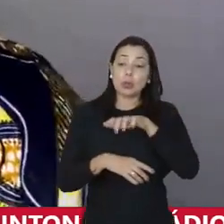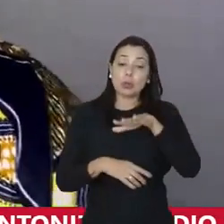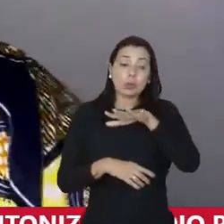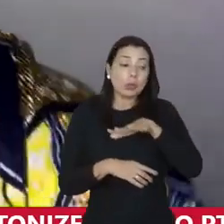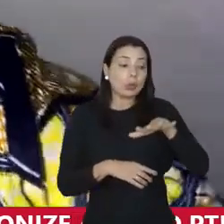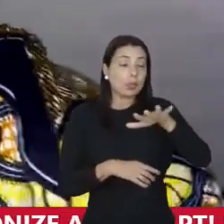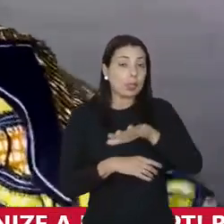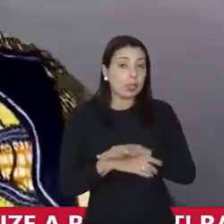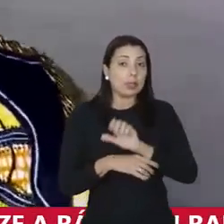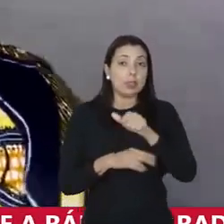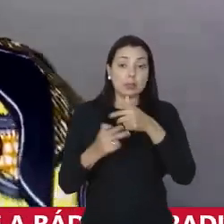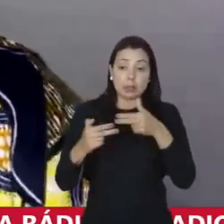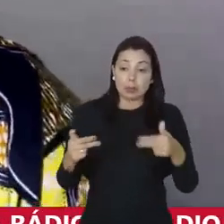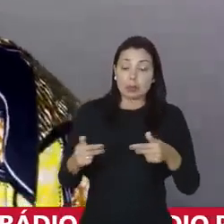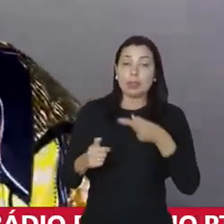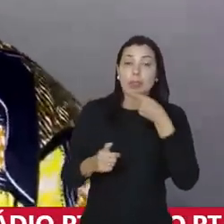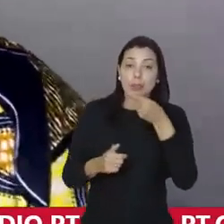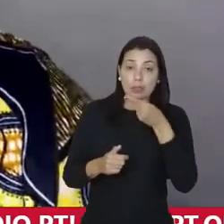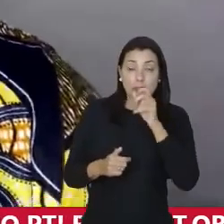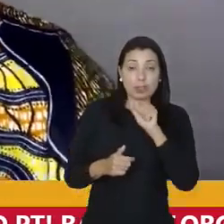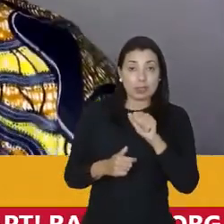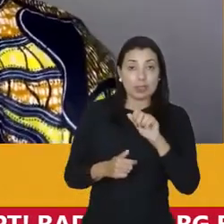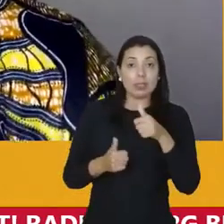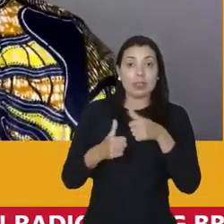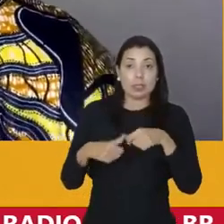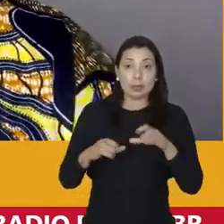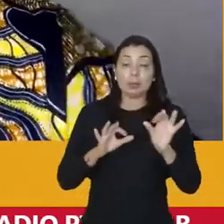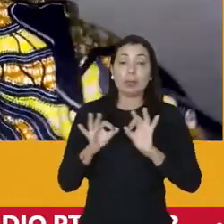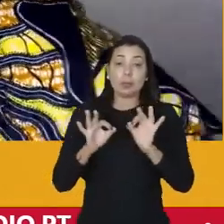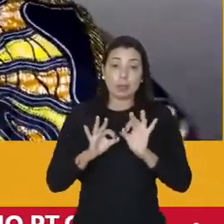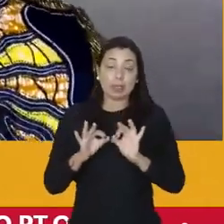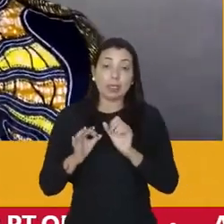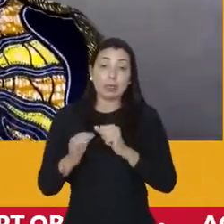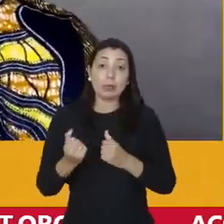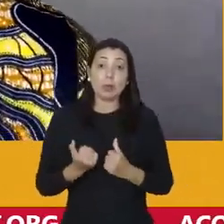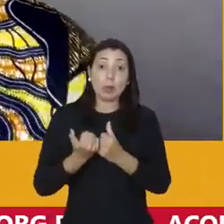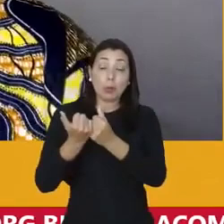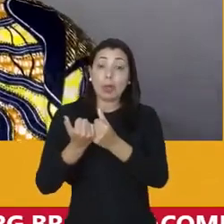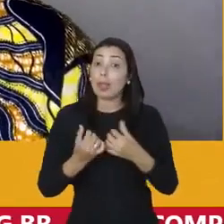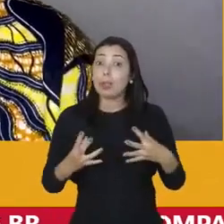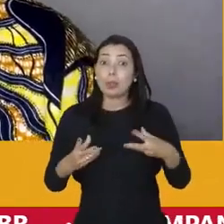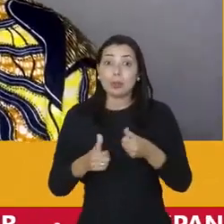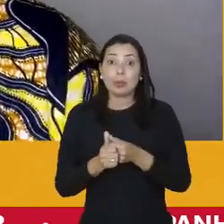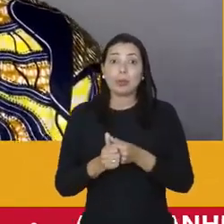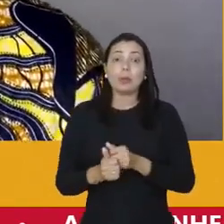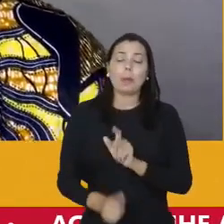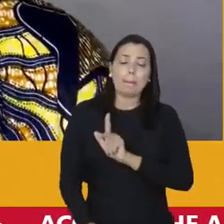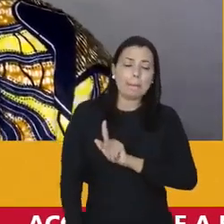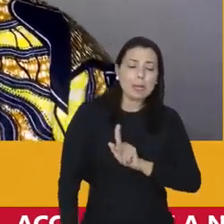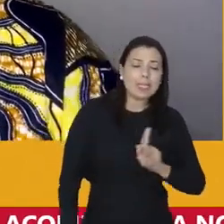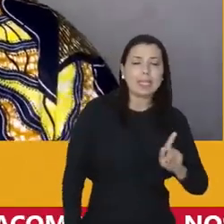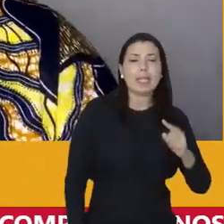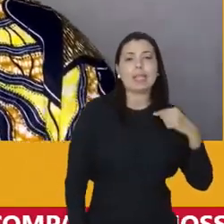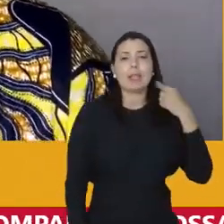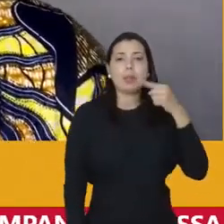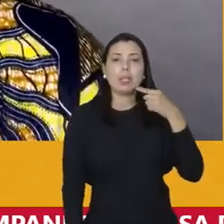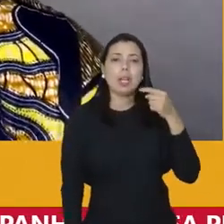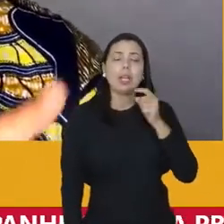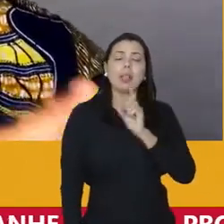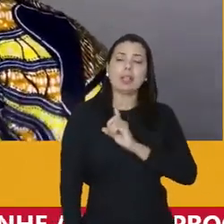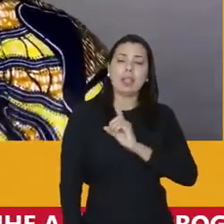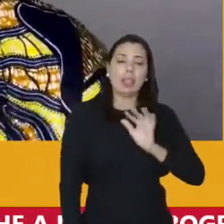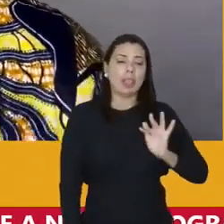espaços e uma coisa que eu falo, Matos nós estamos preparados para poder ocupar tudo presidência deputado estadual